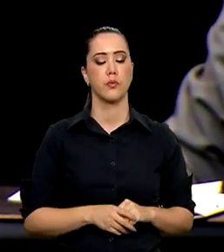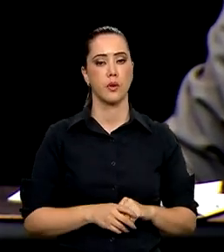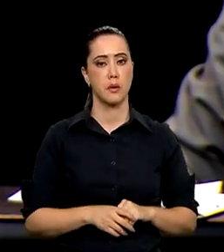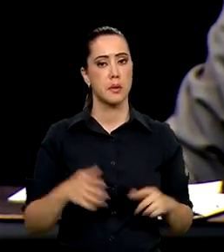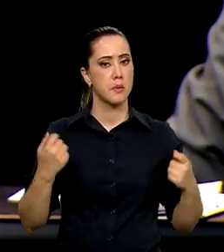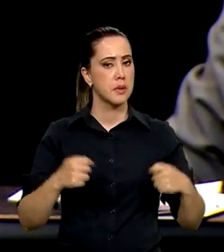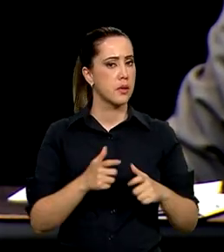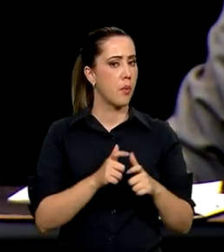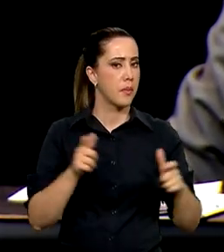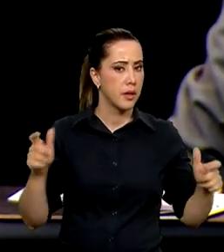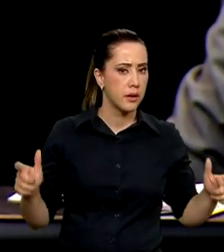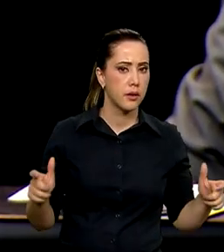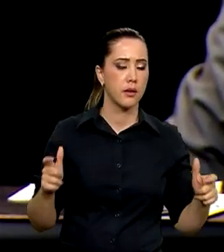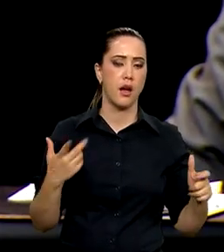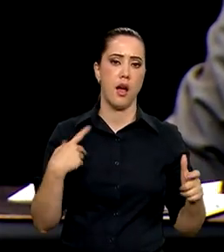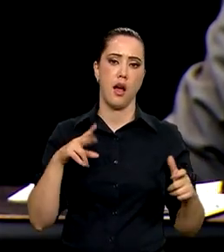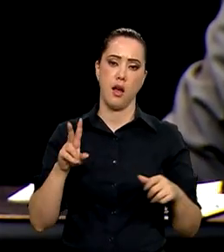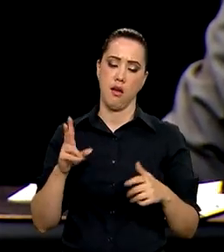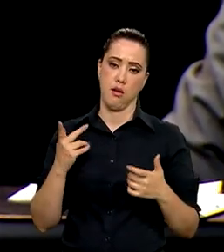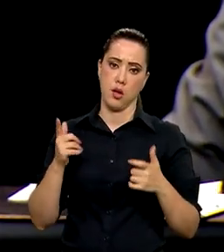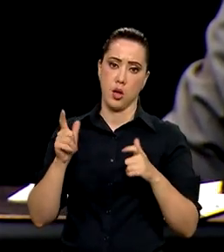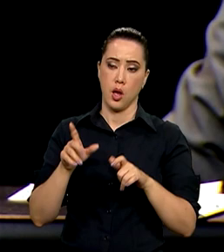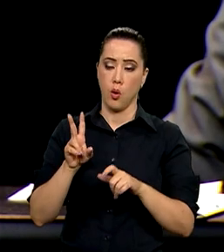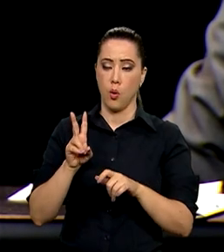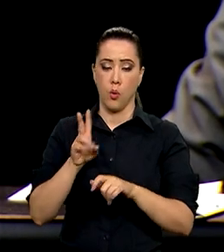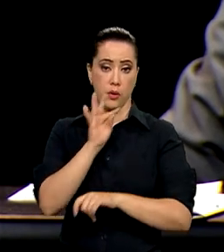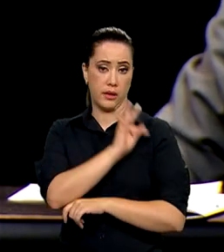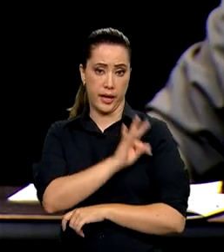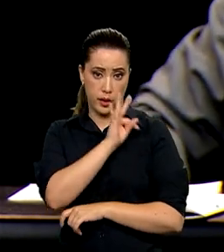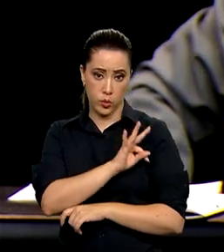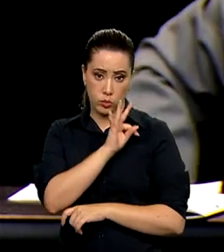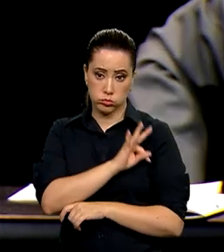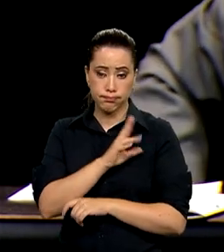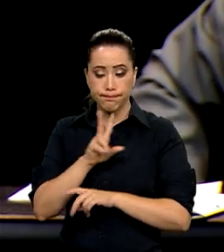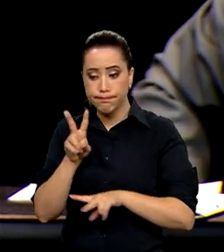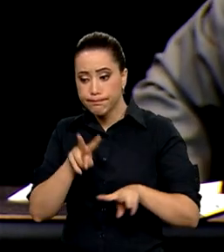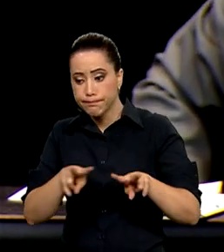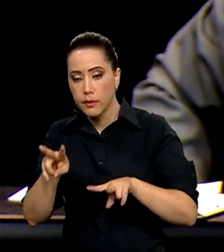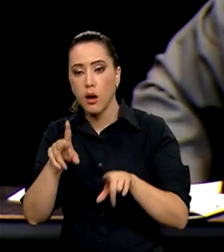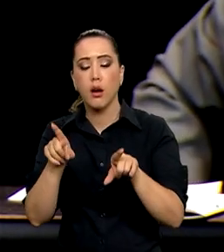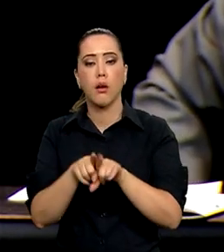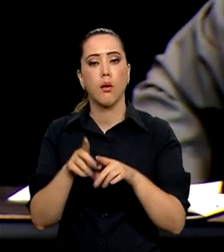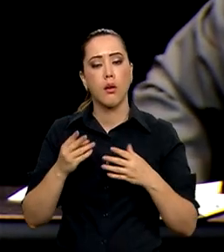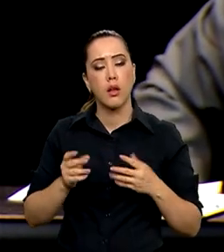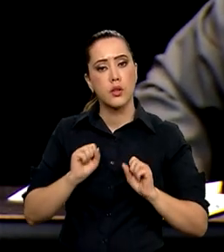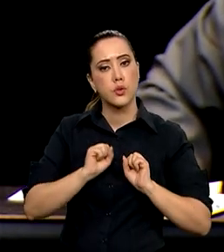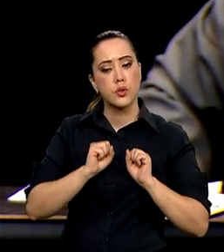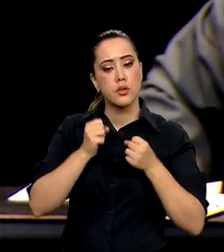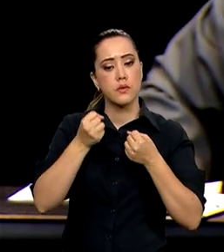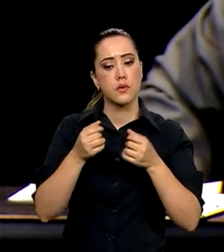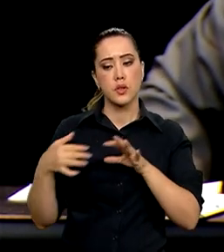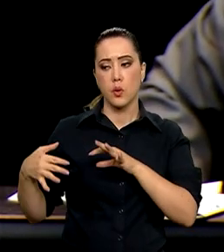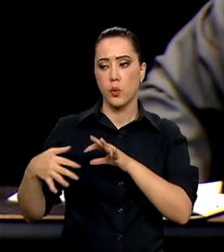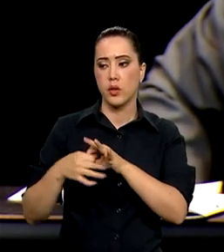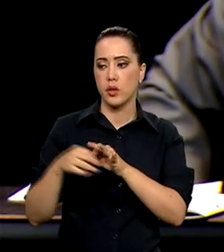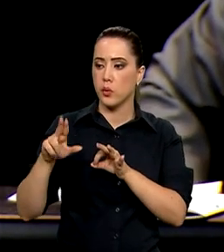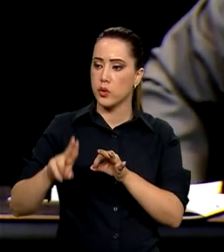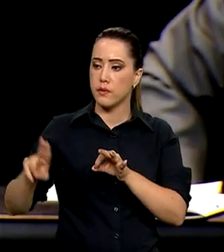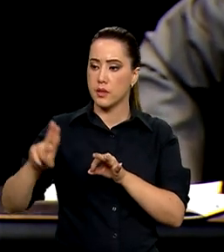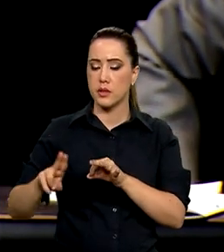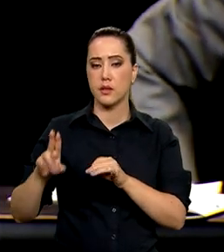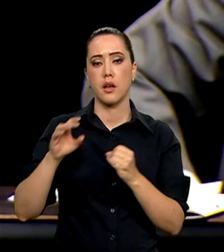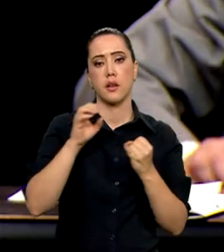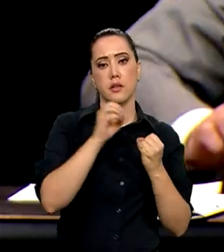assistência técnica e extensão rural. Nós estamos fazendo um esforço, vice-presidente Alckmin, em trazer as universidades e